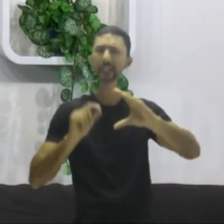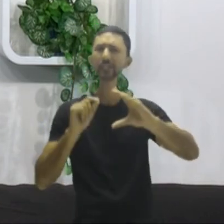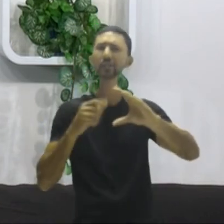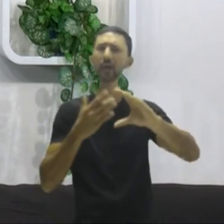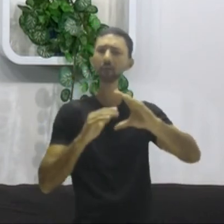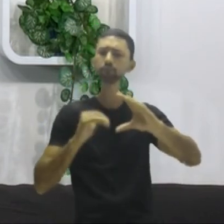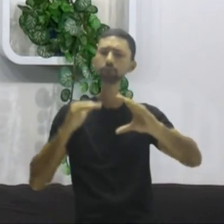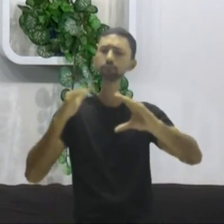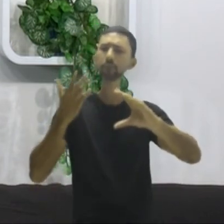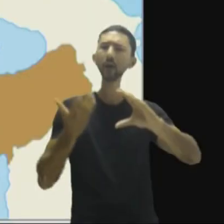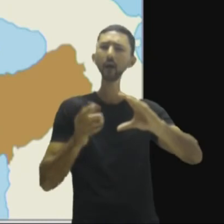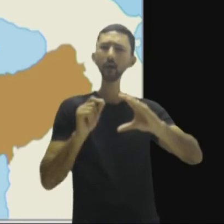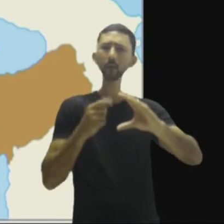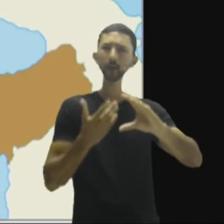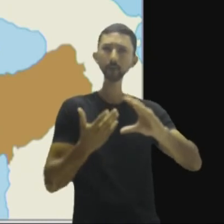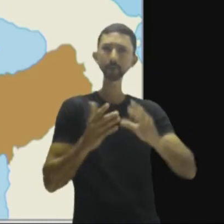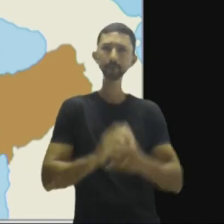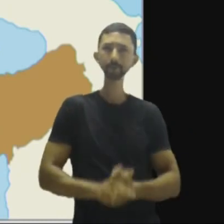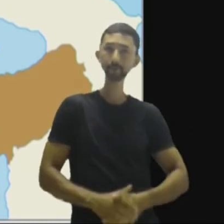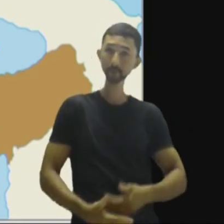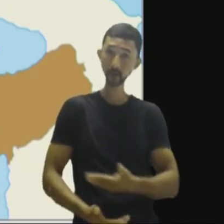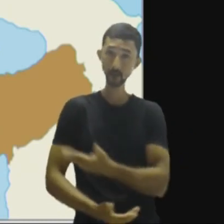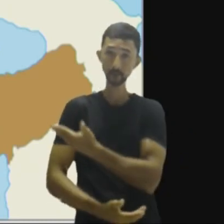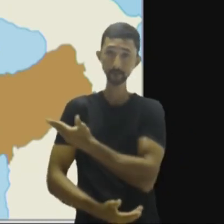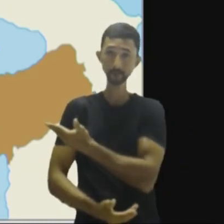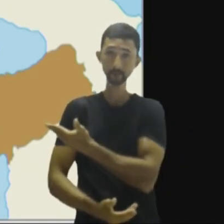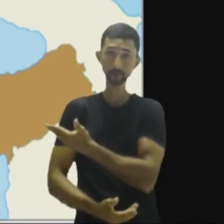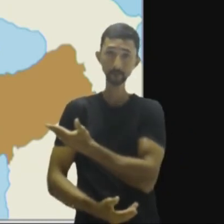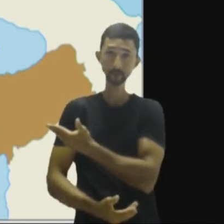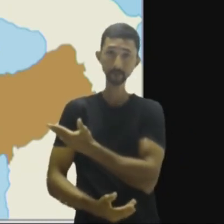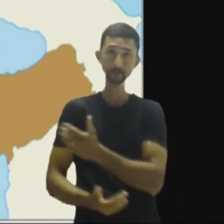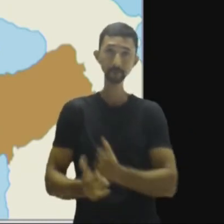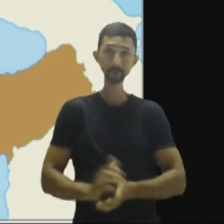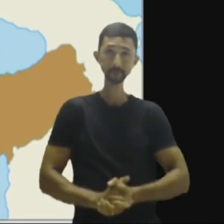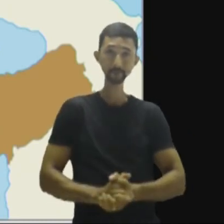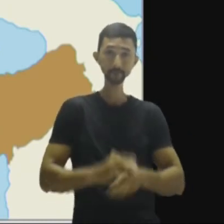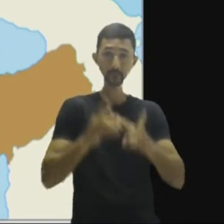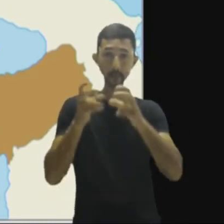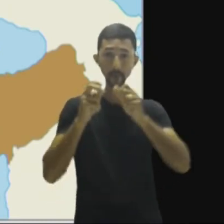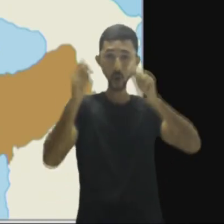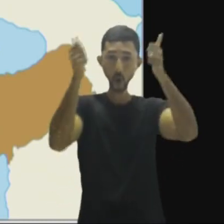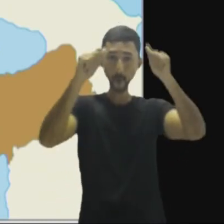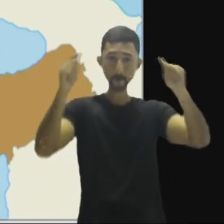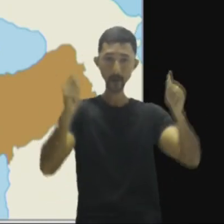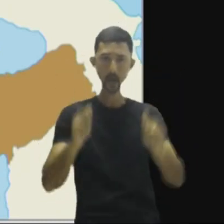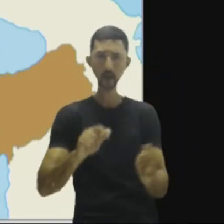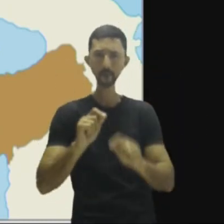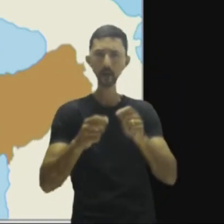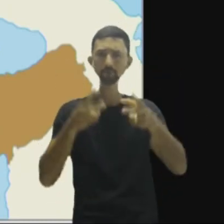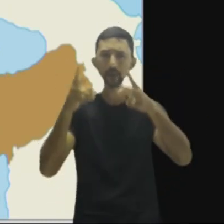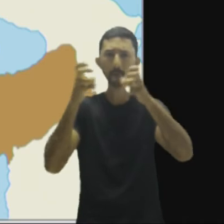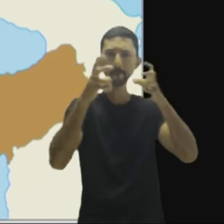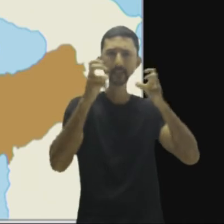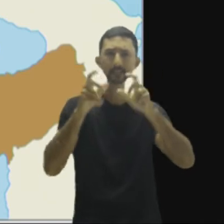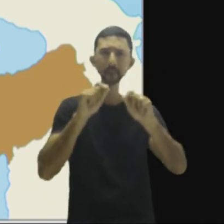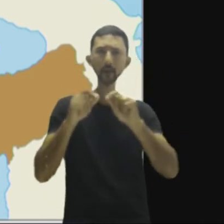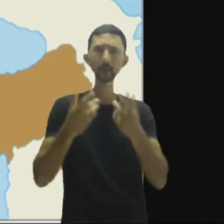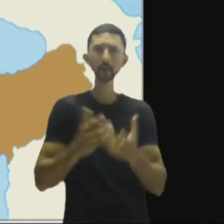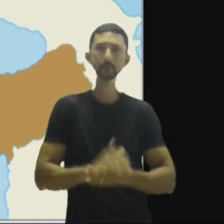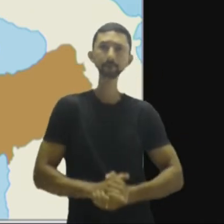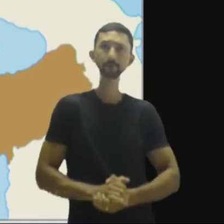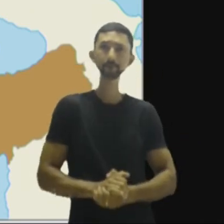desse bloco econômico. Primeira coisa que vocês precisam perceber nesse mapa que está aí na tela